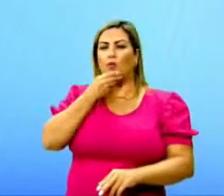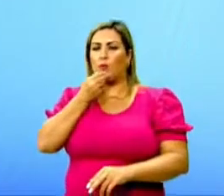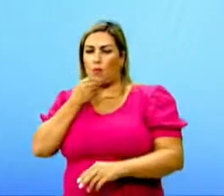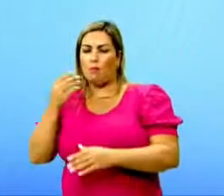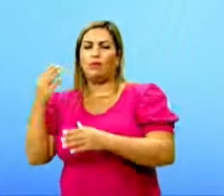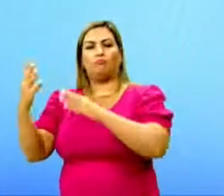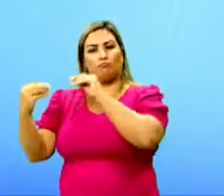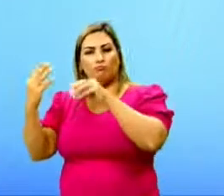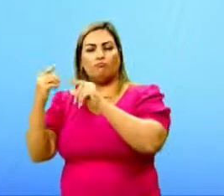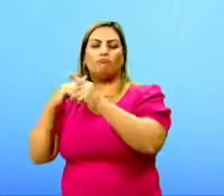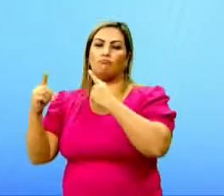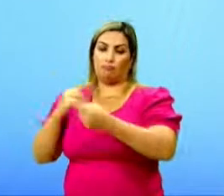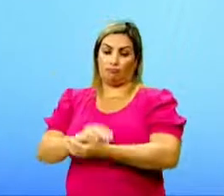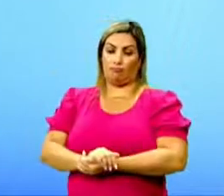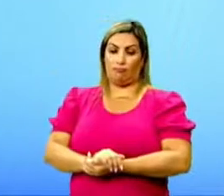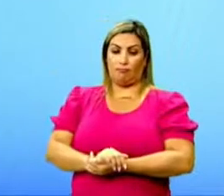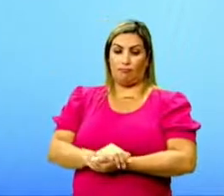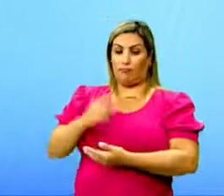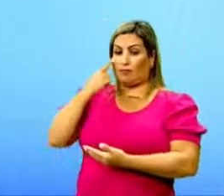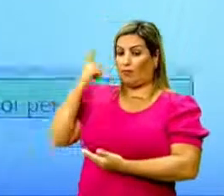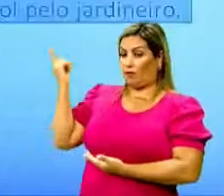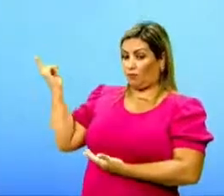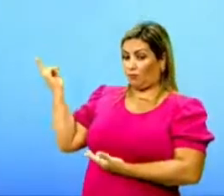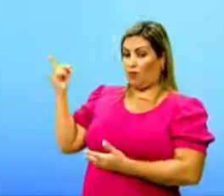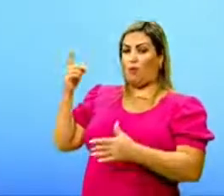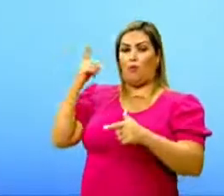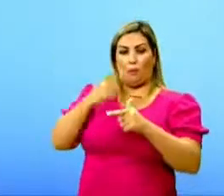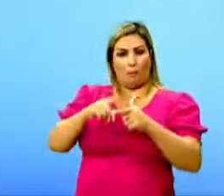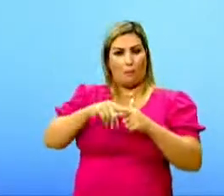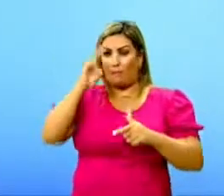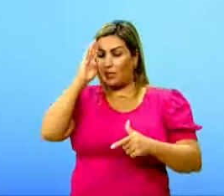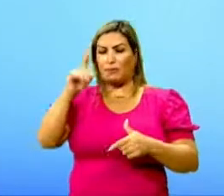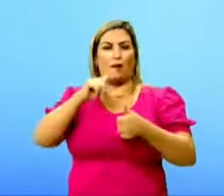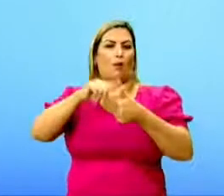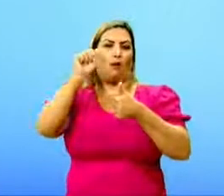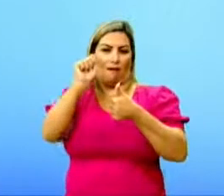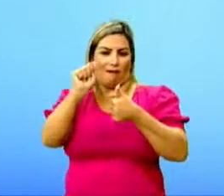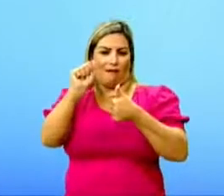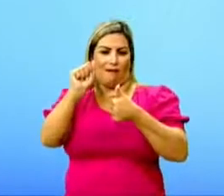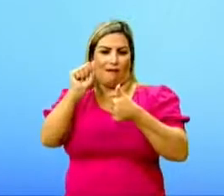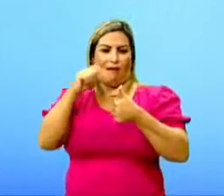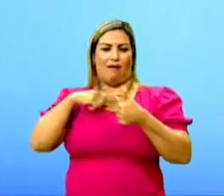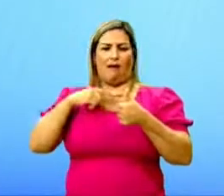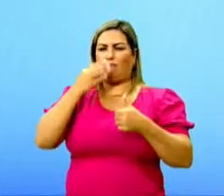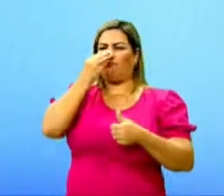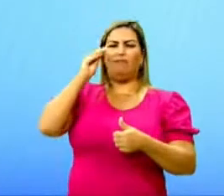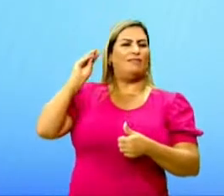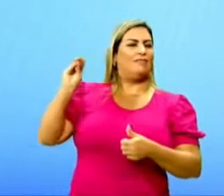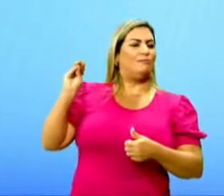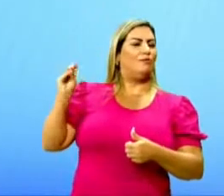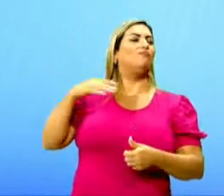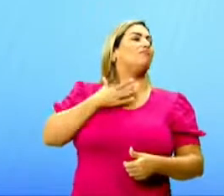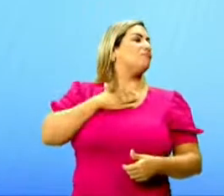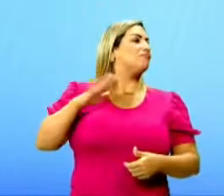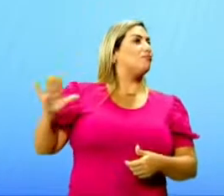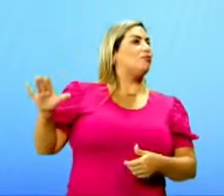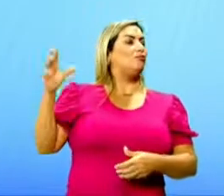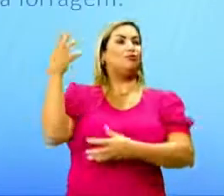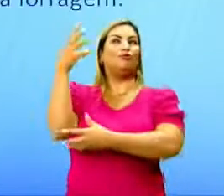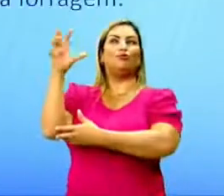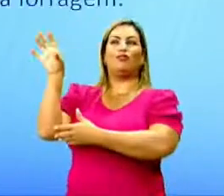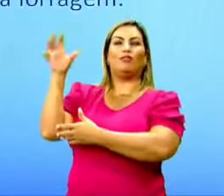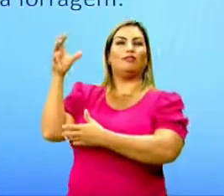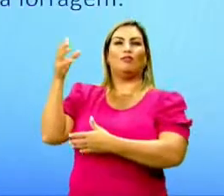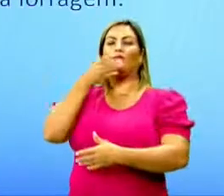jardineiro. Nós temos aqui, o que gera o conflito. Letra A, a antipatia do girassol